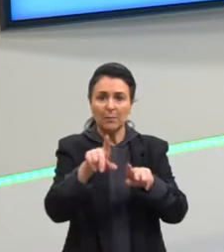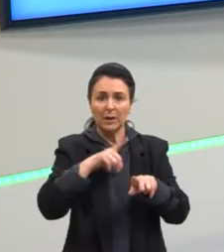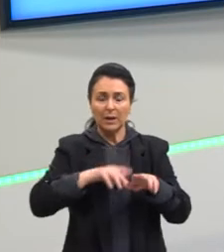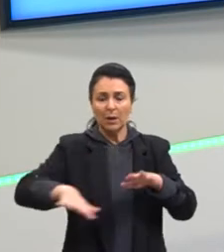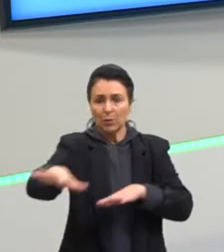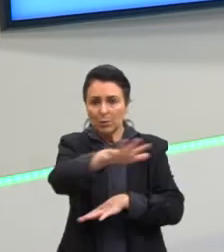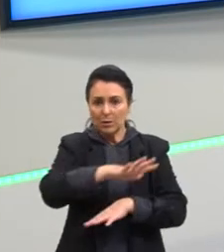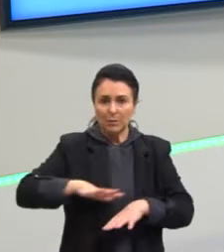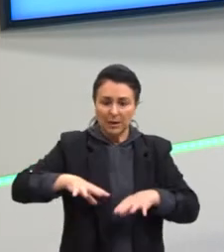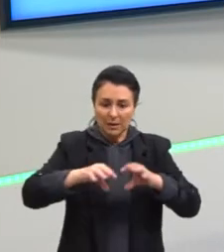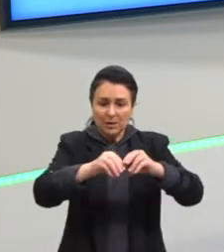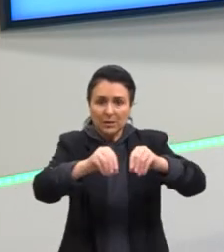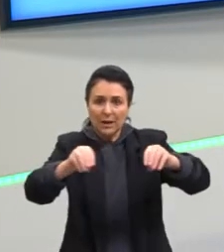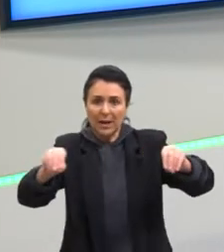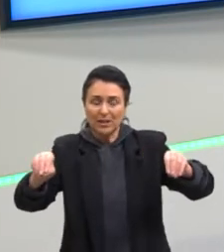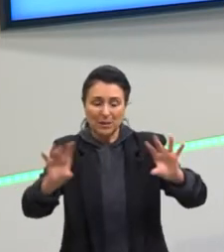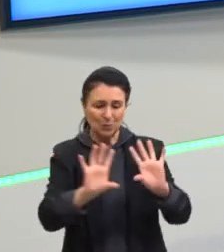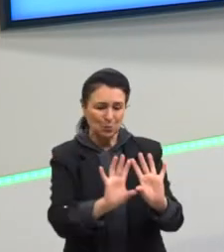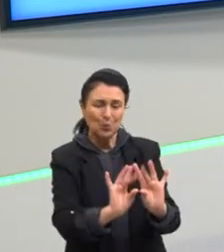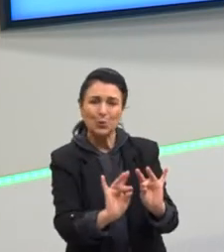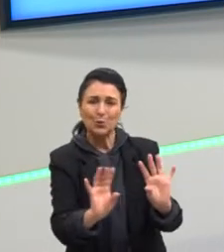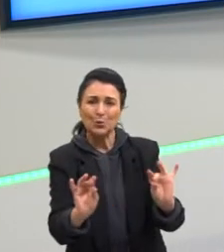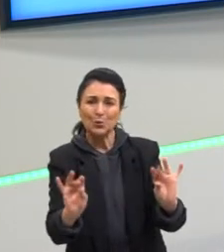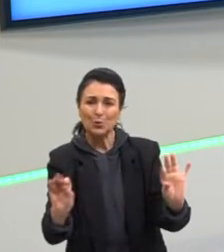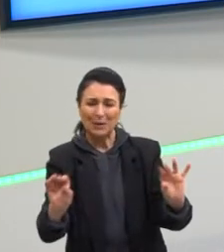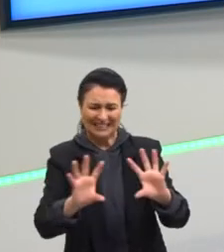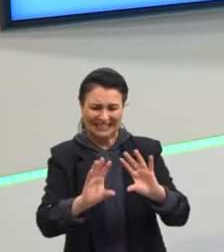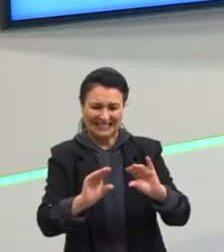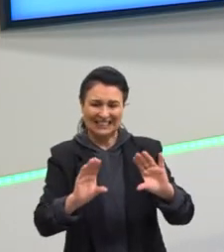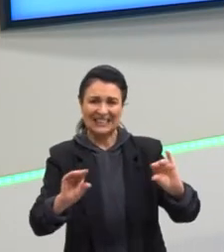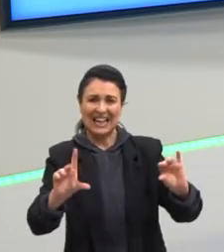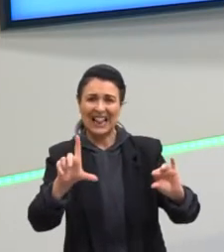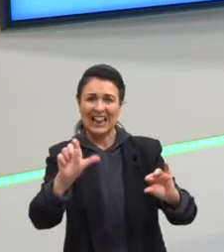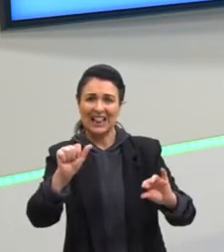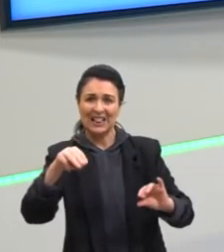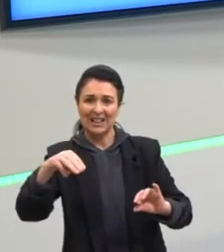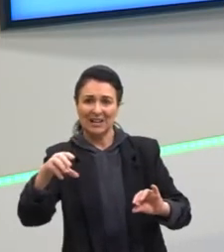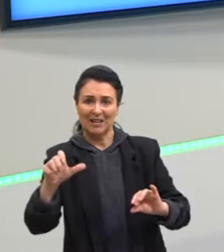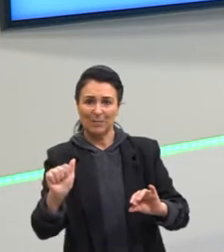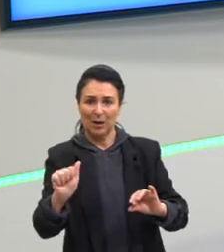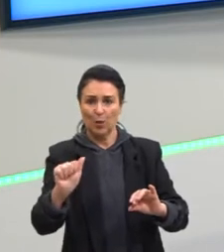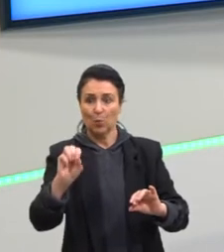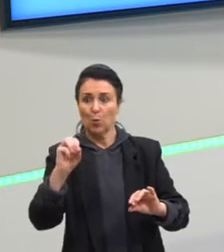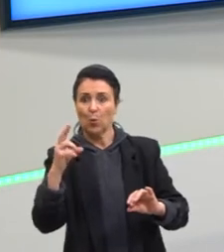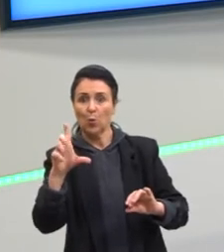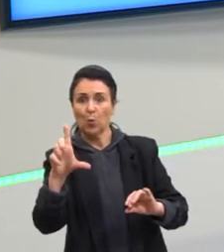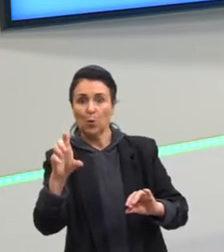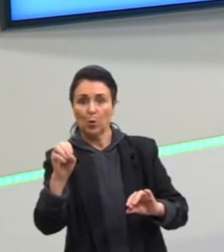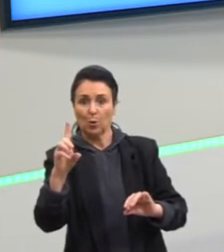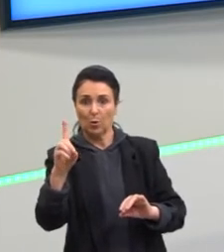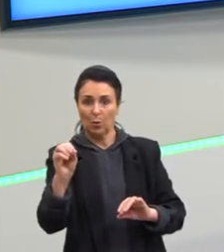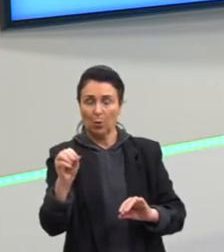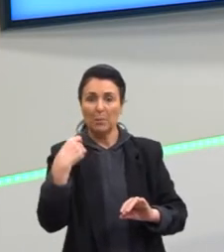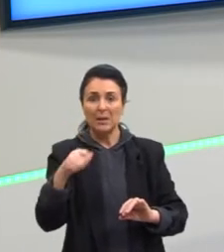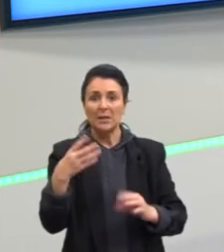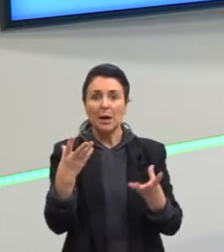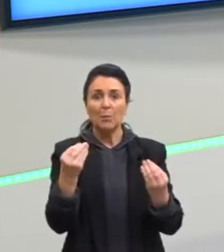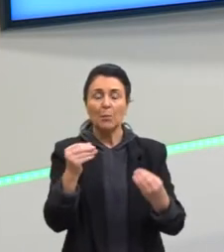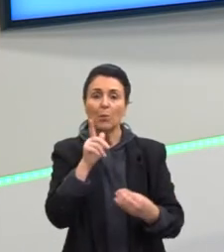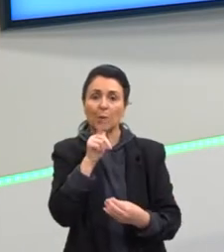mas em locais úmidos. Lama, locais lamacentos com odo e tal. Então, eles precisam bastante de água.